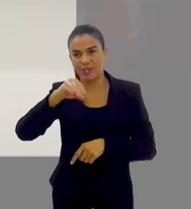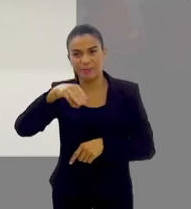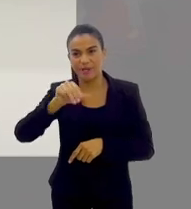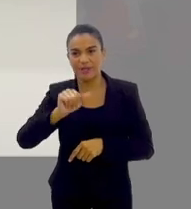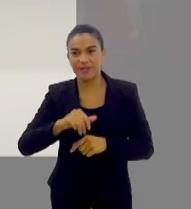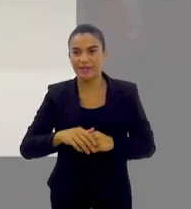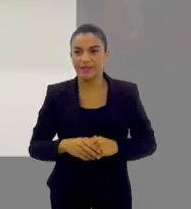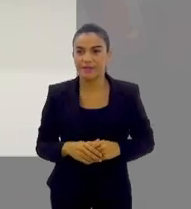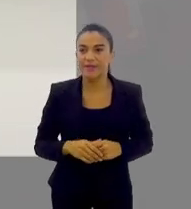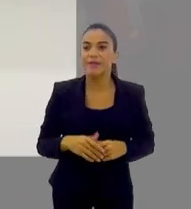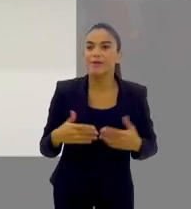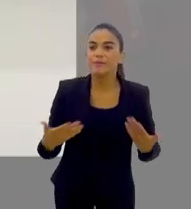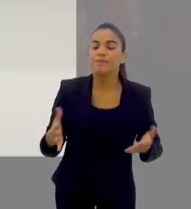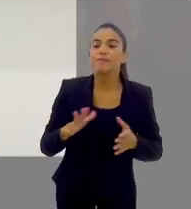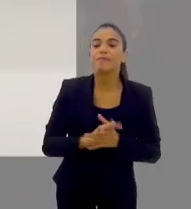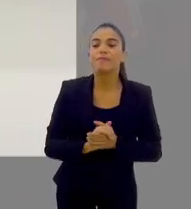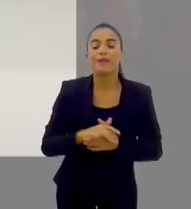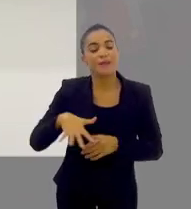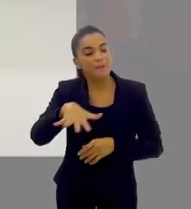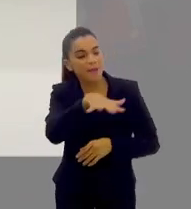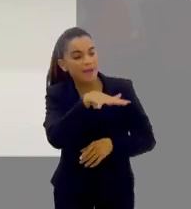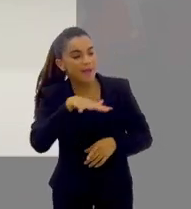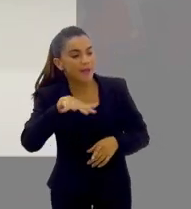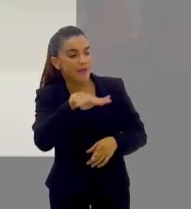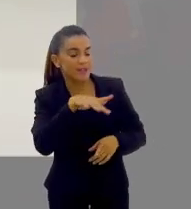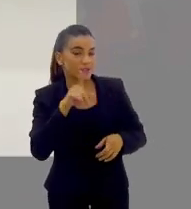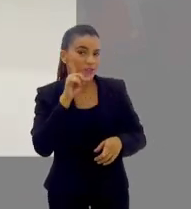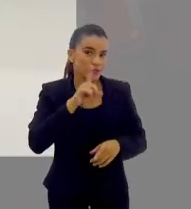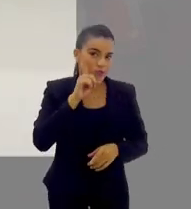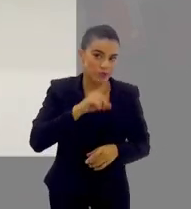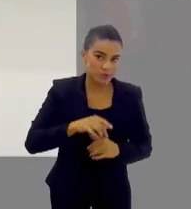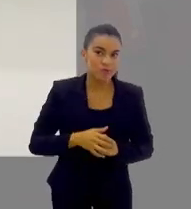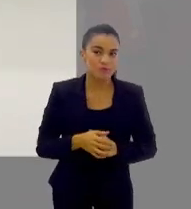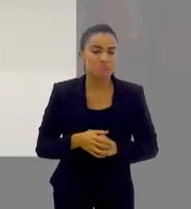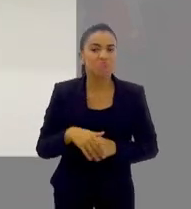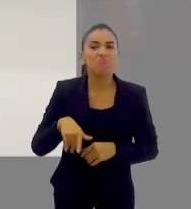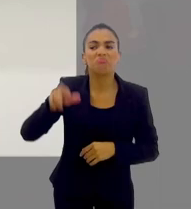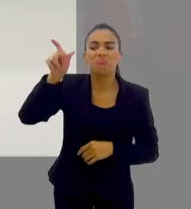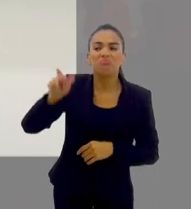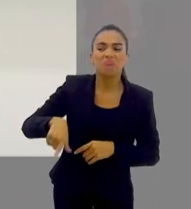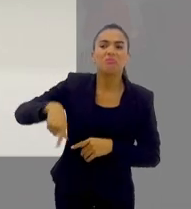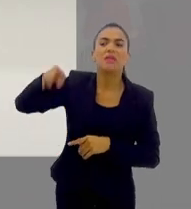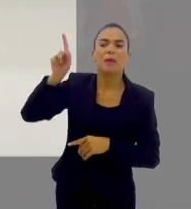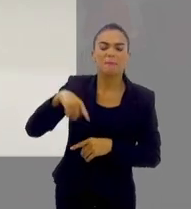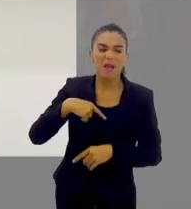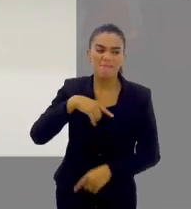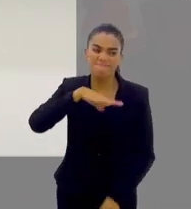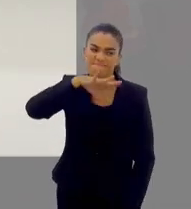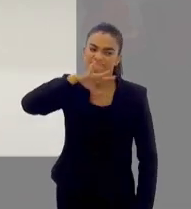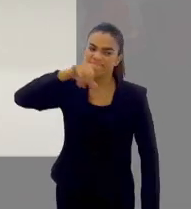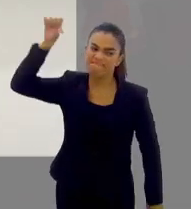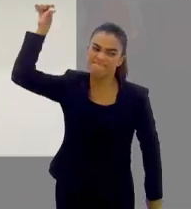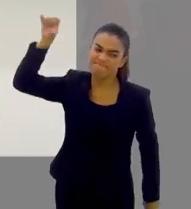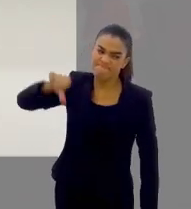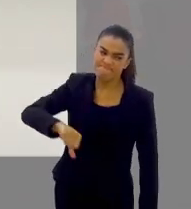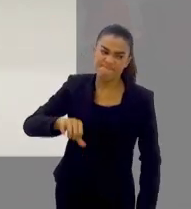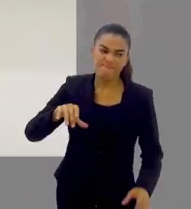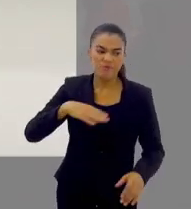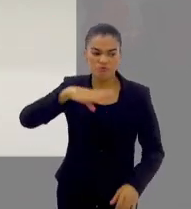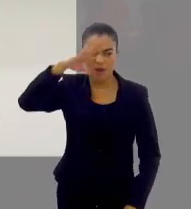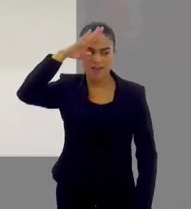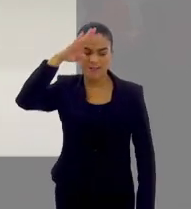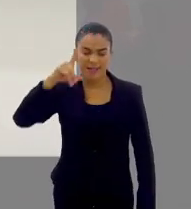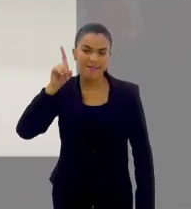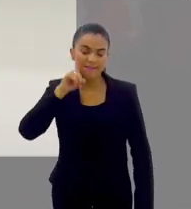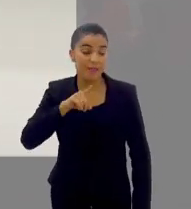o Japão vai perdendo aquelas ilhas todas do Pacífico, para os Estados Unidos. E quem foi o maior algóis do